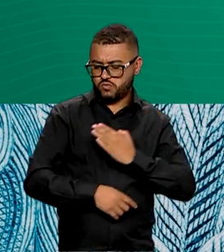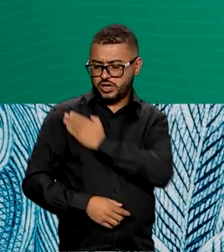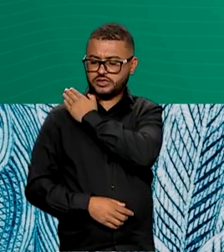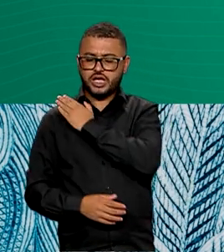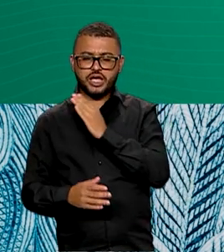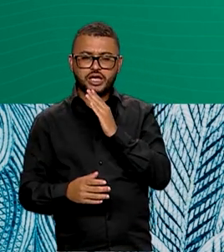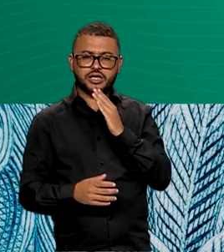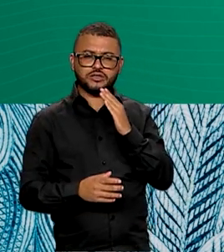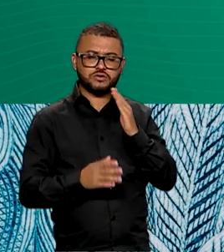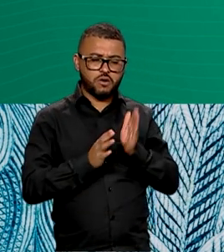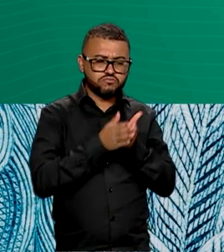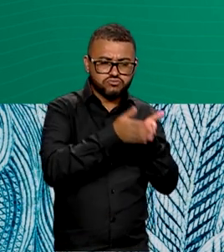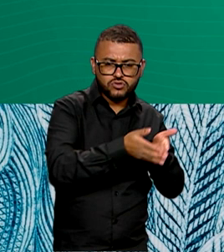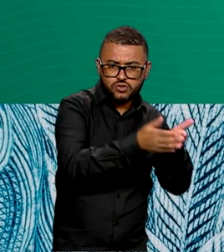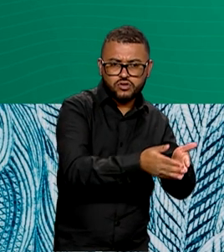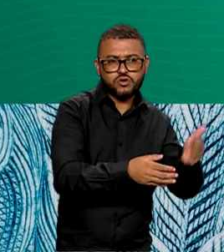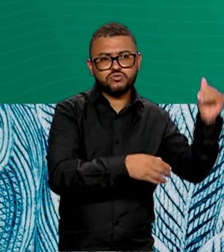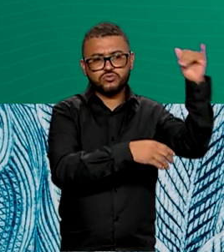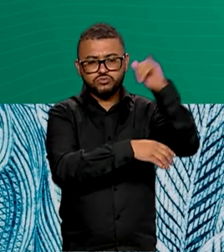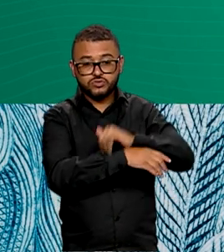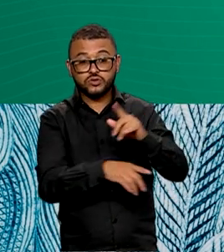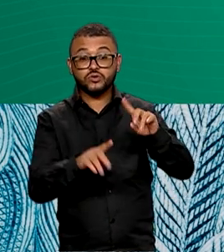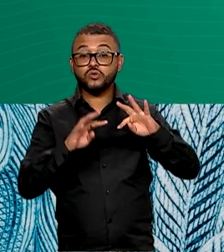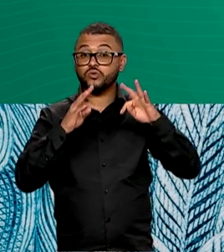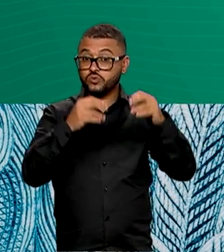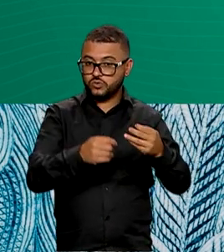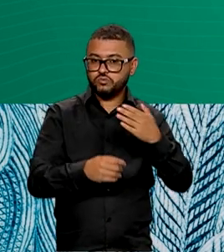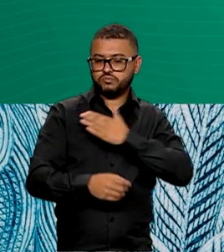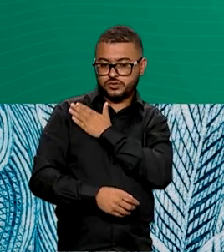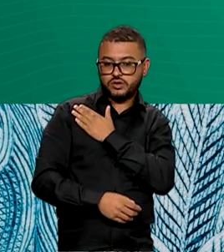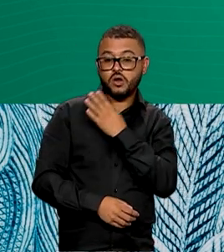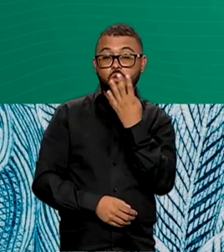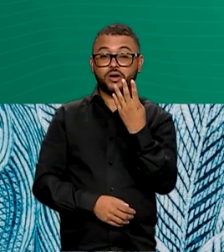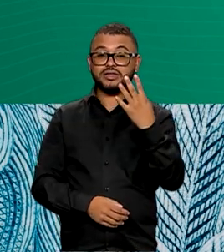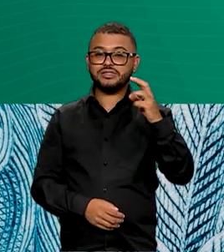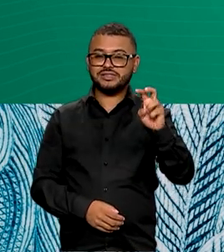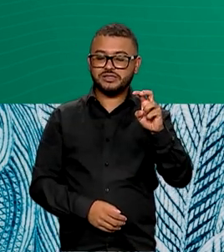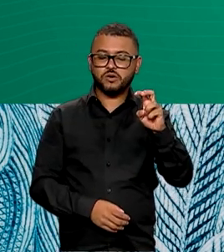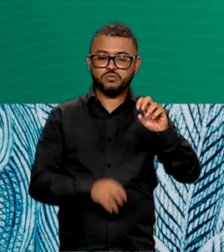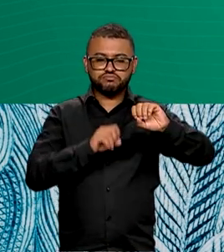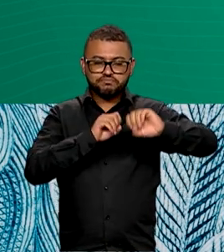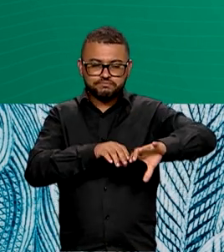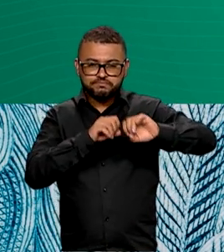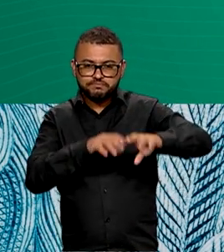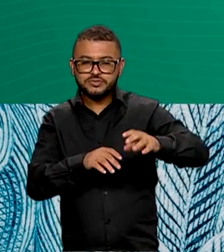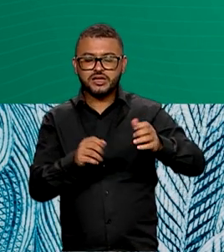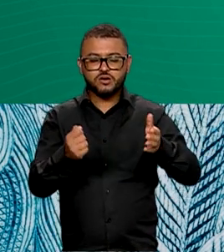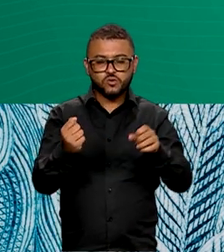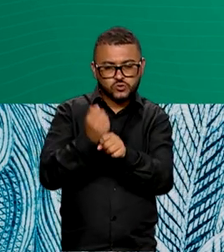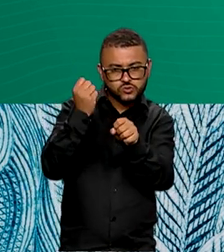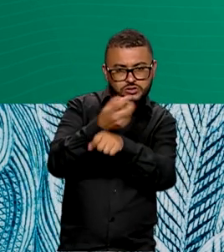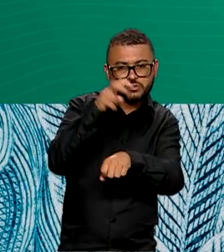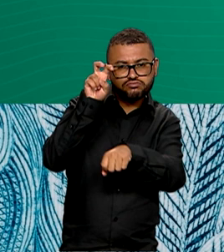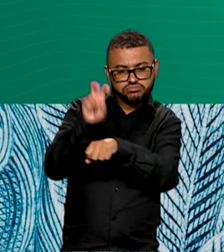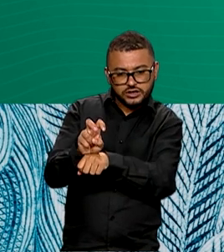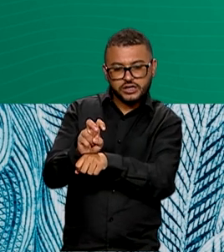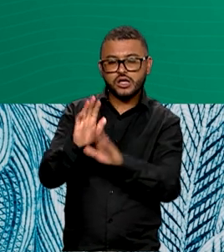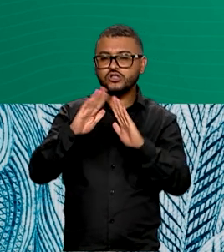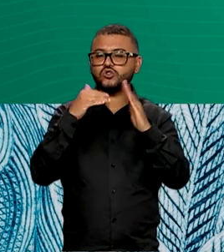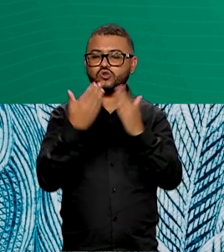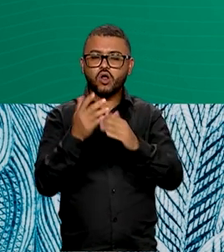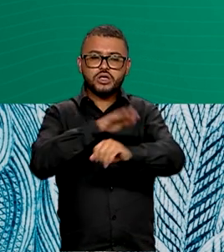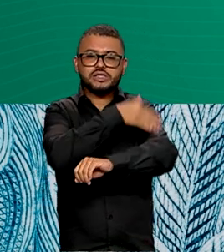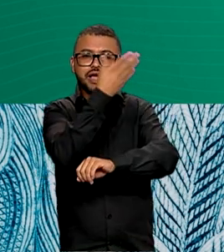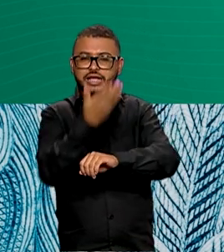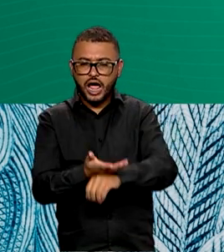marinha e aeronáutica. Na educação, R$ 45 bilhões para a construção de creches, escolas de tempo integral,